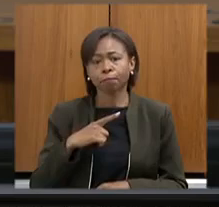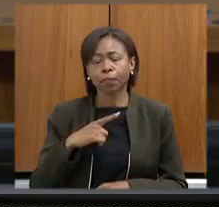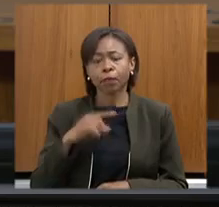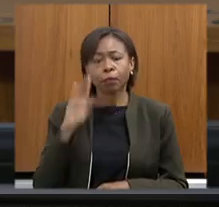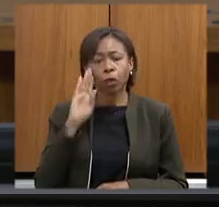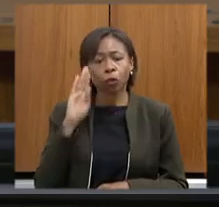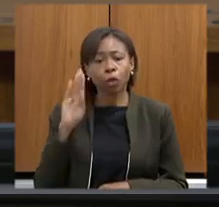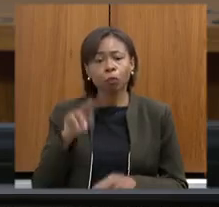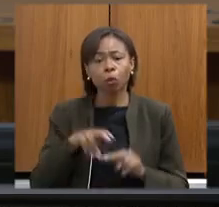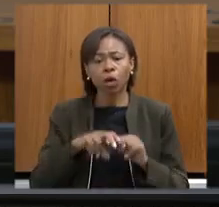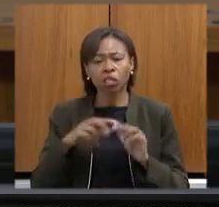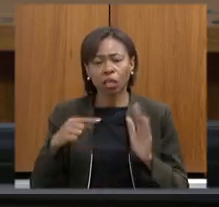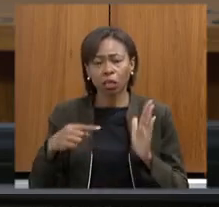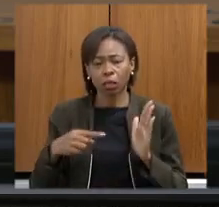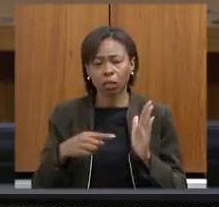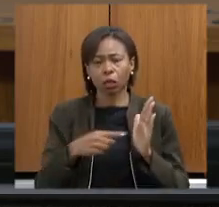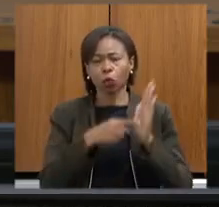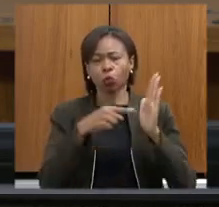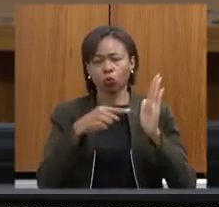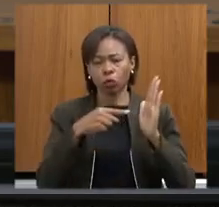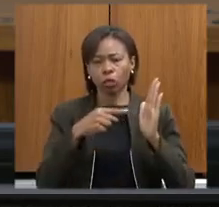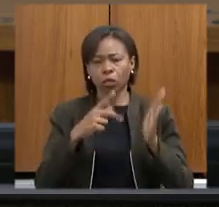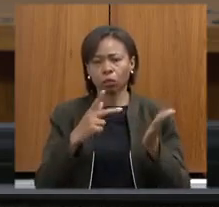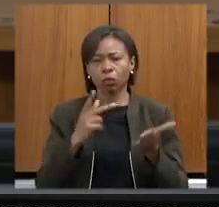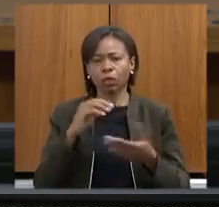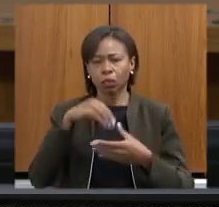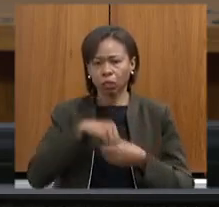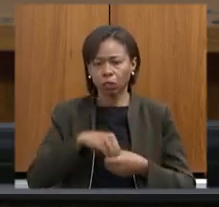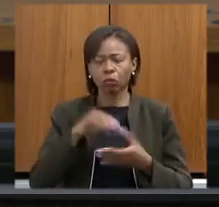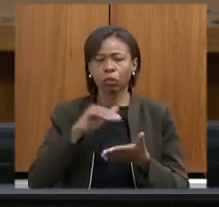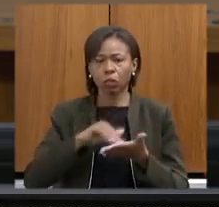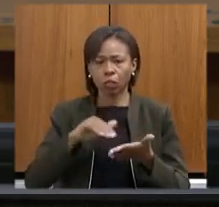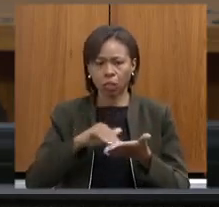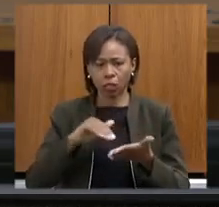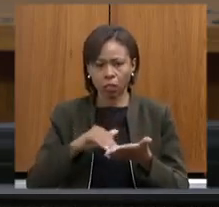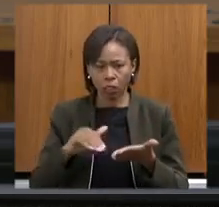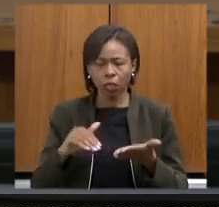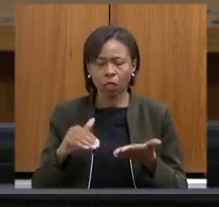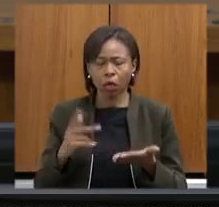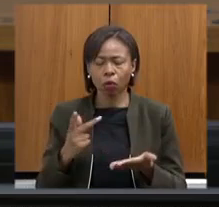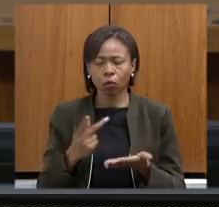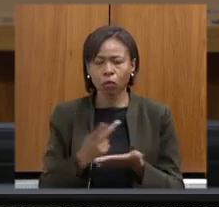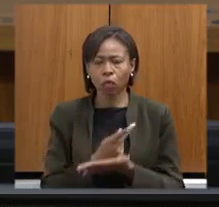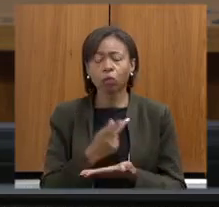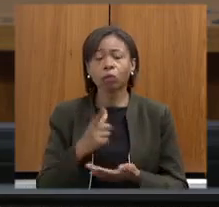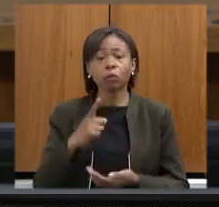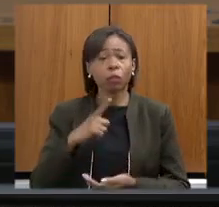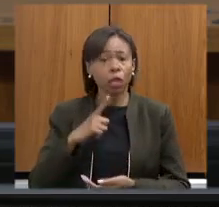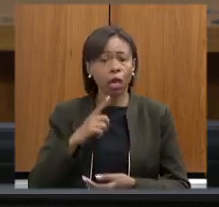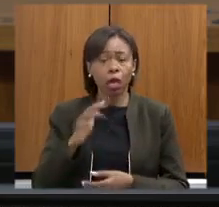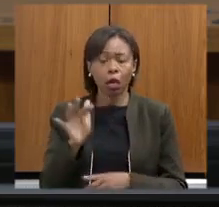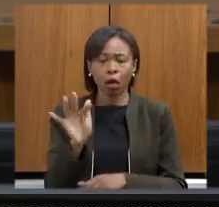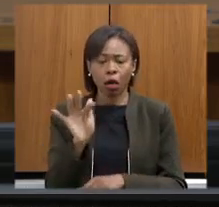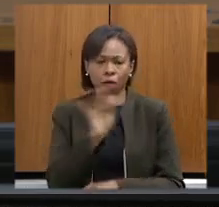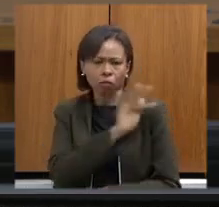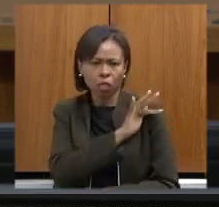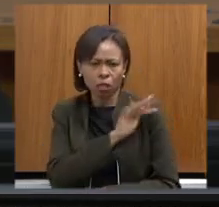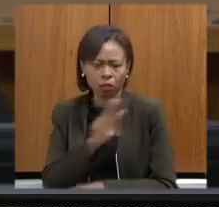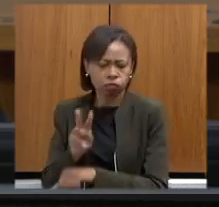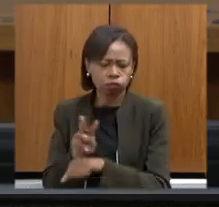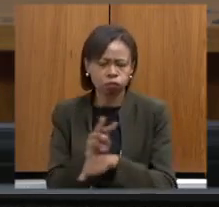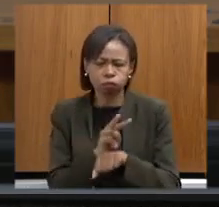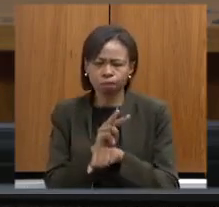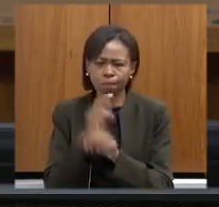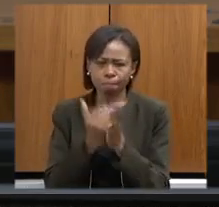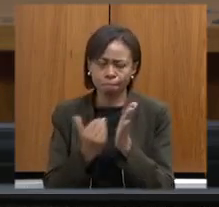das denúncias recorrentes chegadas à Secretaria intensificada a fiscalização nesse empreendimento então